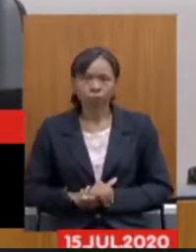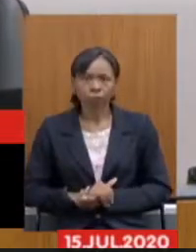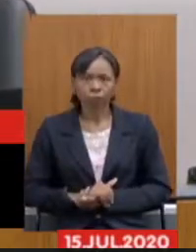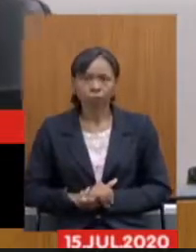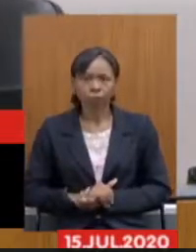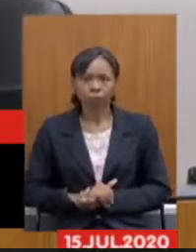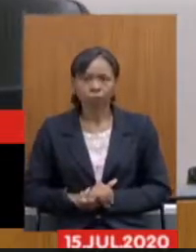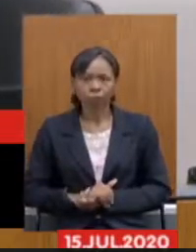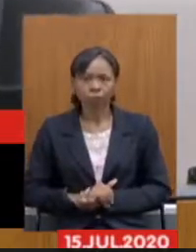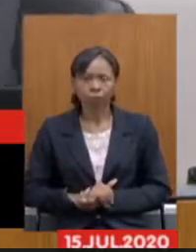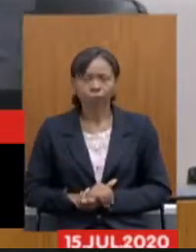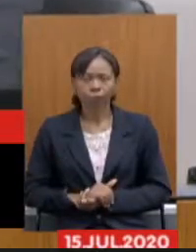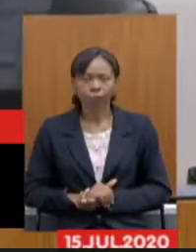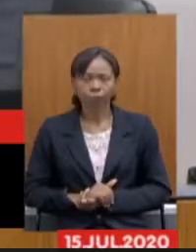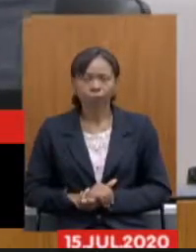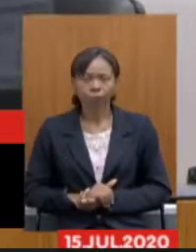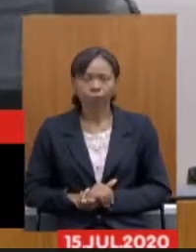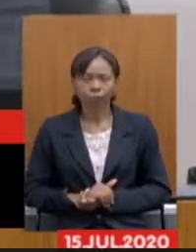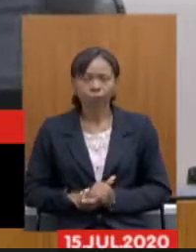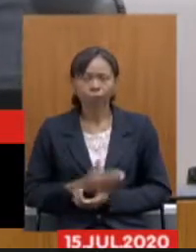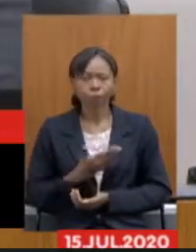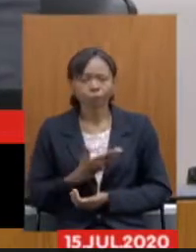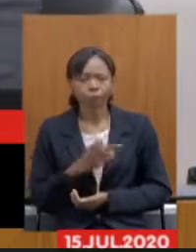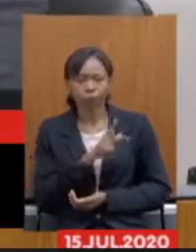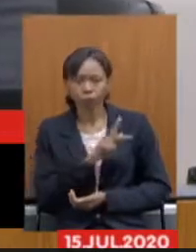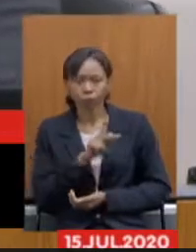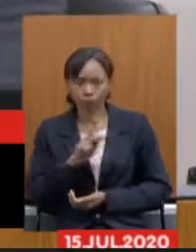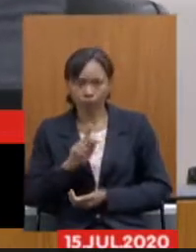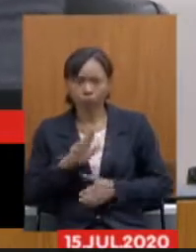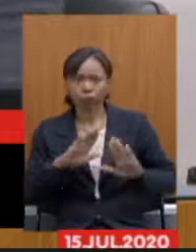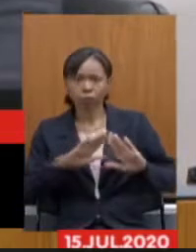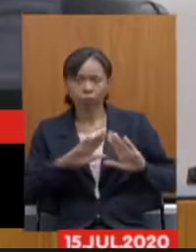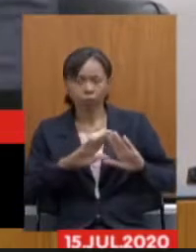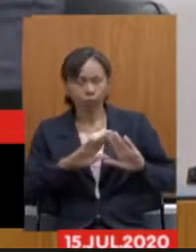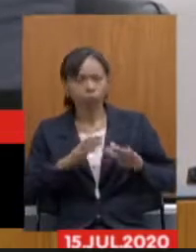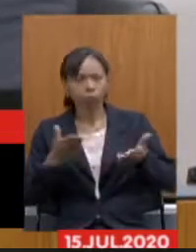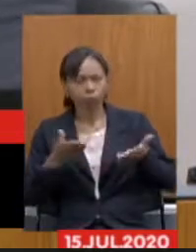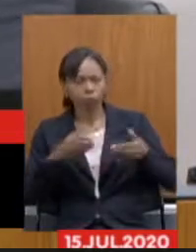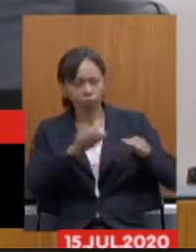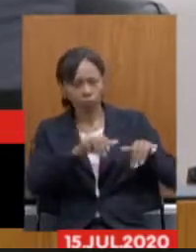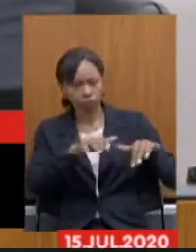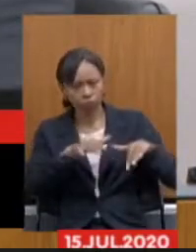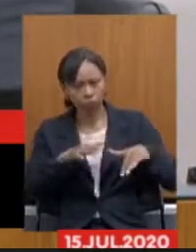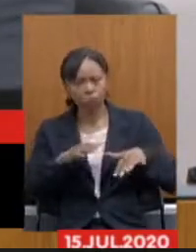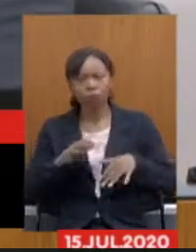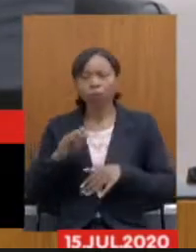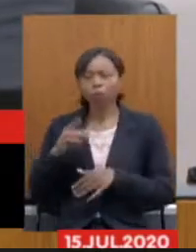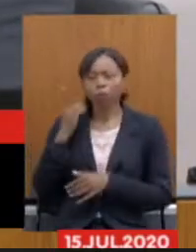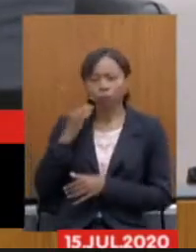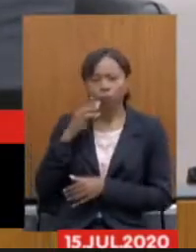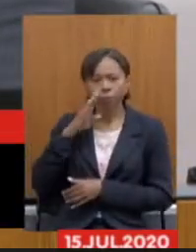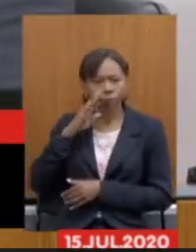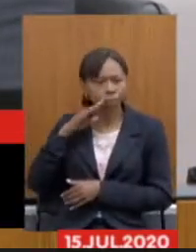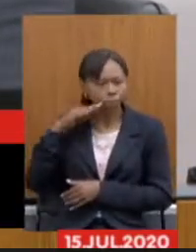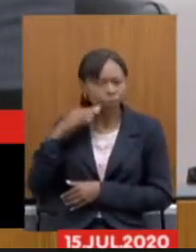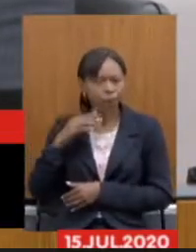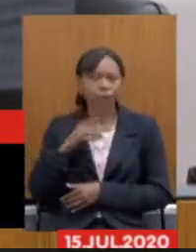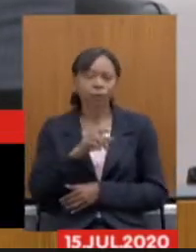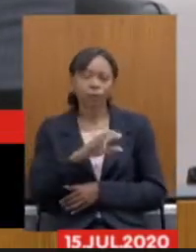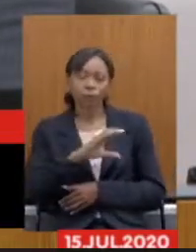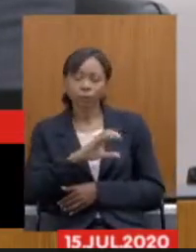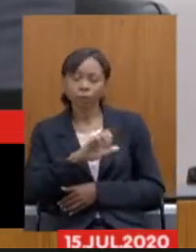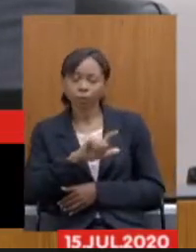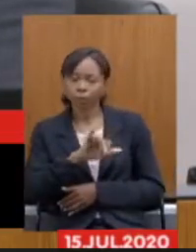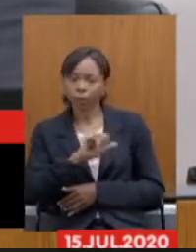deputado Tadeu que preside essa sessão deputada Beatriz Sequeira deputada Celis da Viola